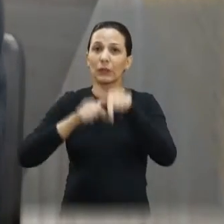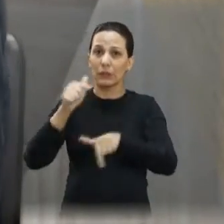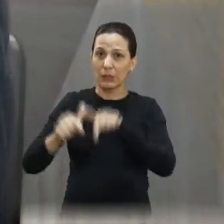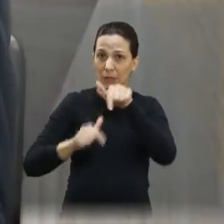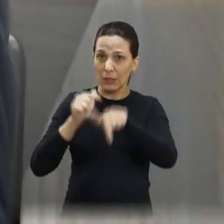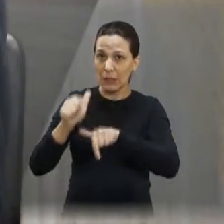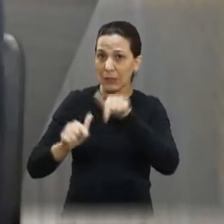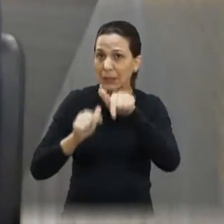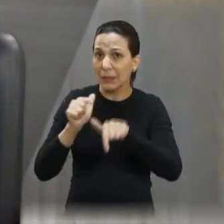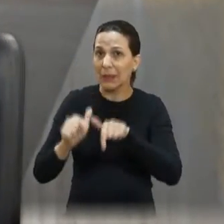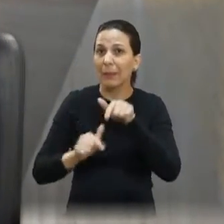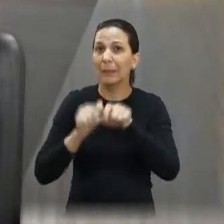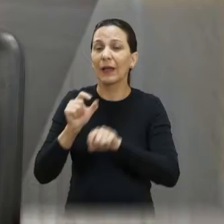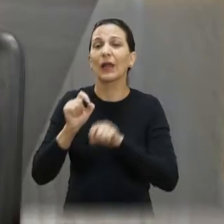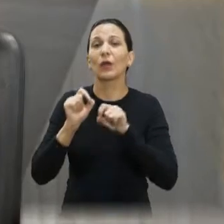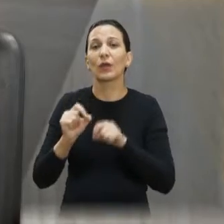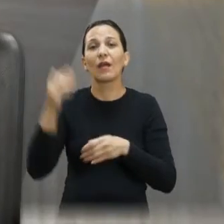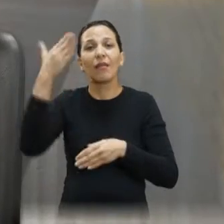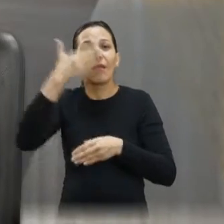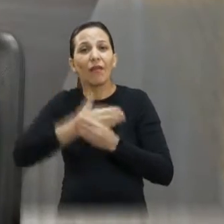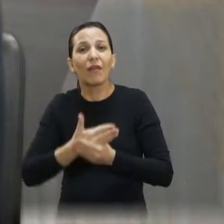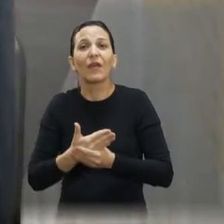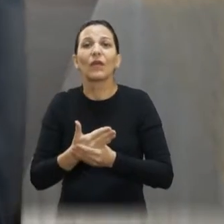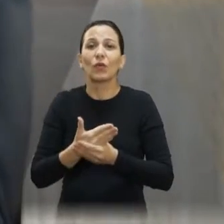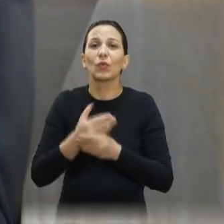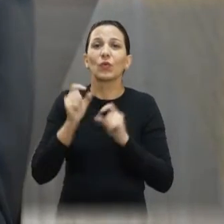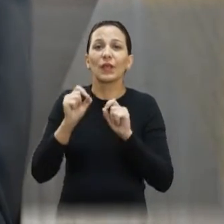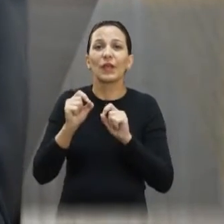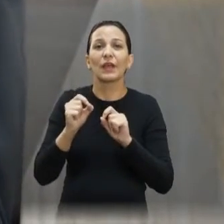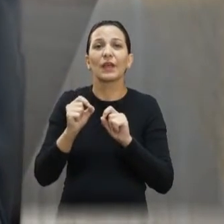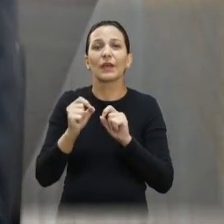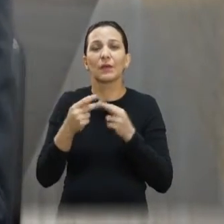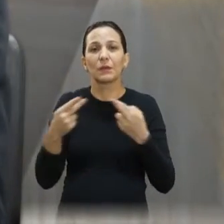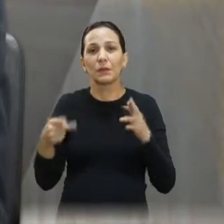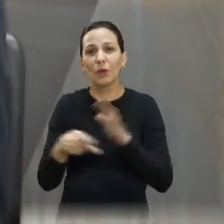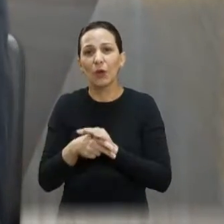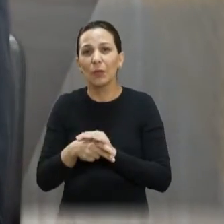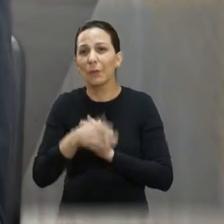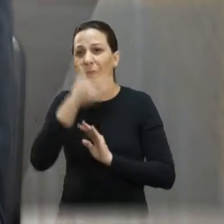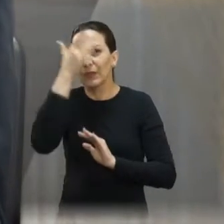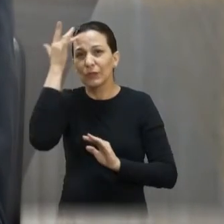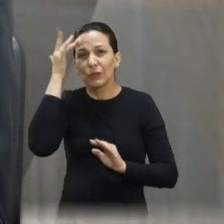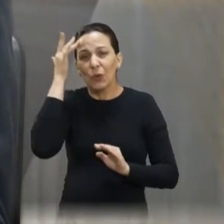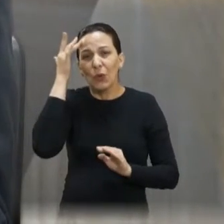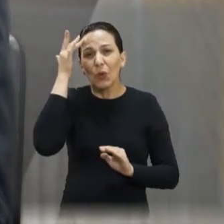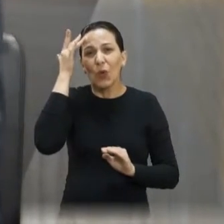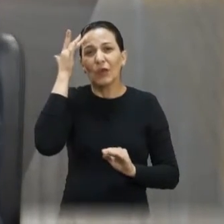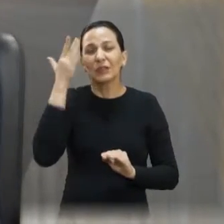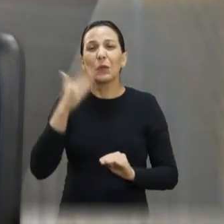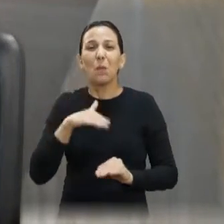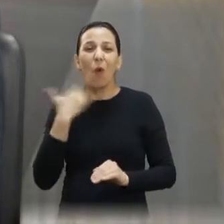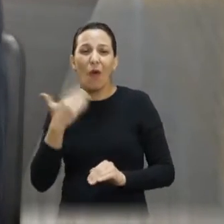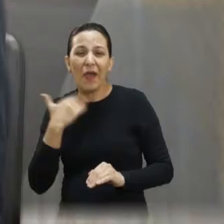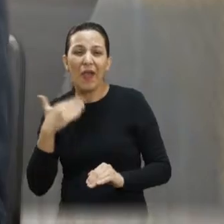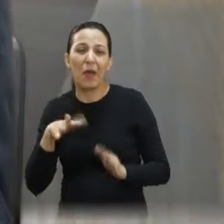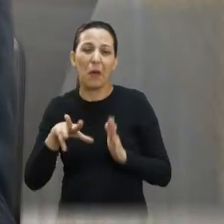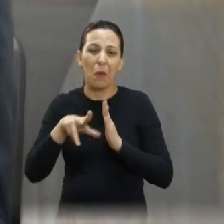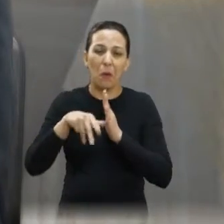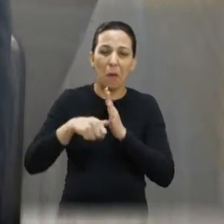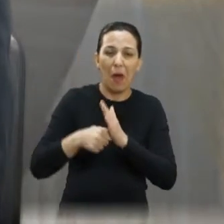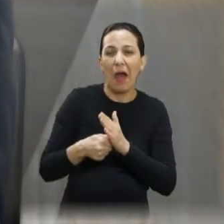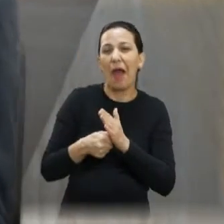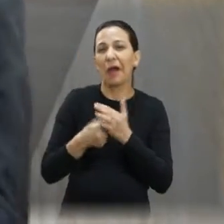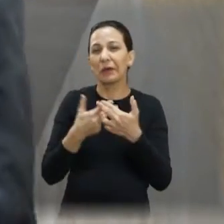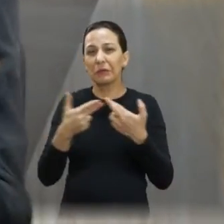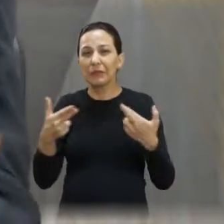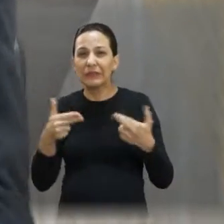benenegação. Nós vemos tantos taxistas já foram ter vidas ceifadas em Araraquara, foram roubados, foram mortos pelo trabalho que